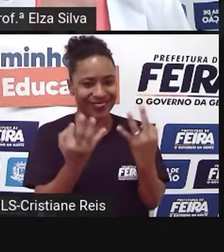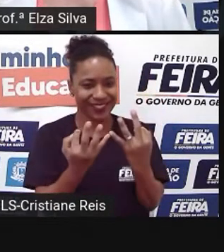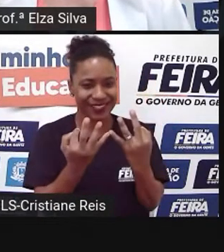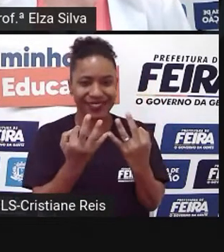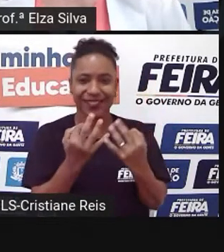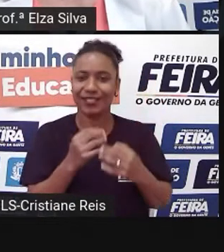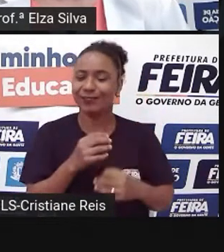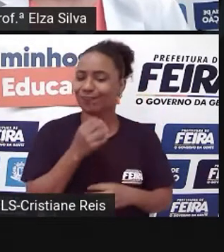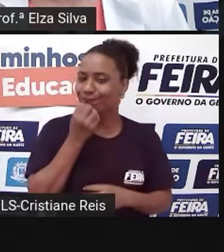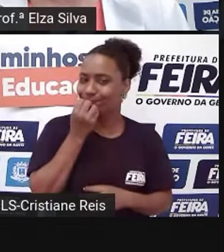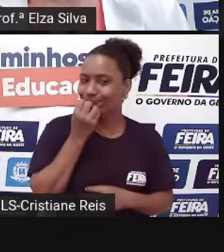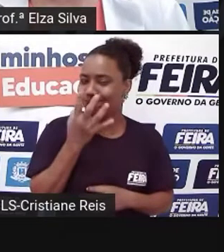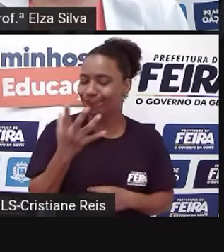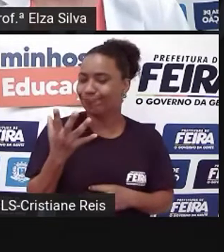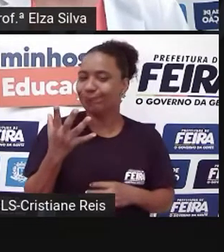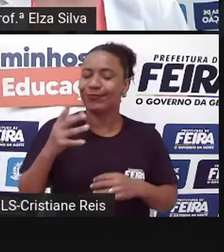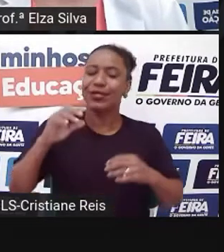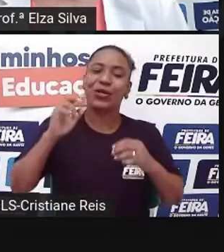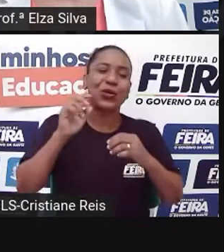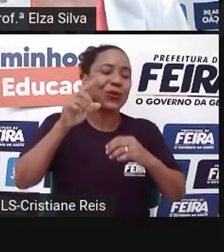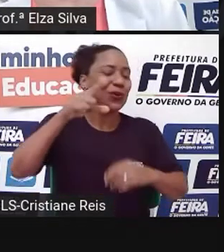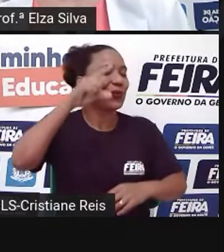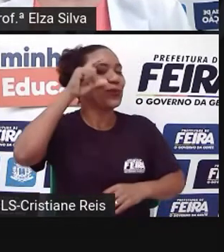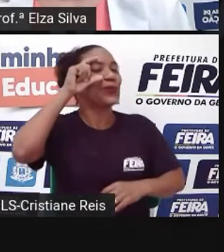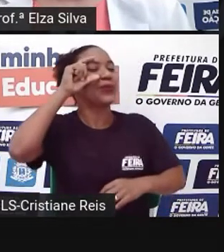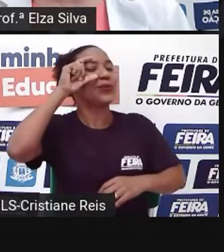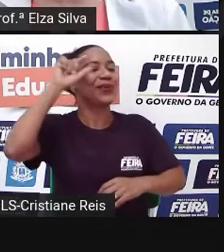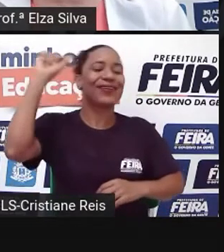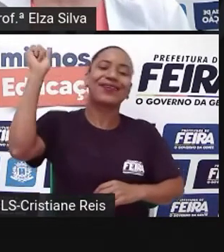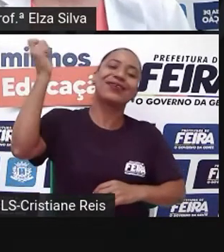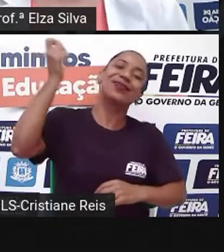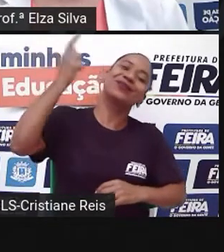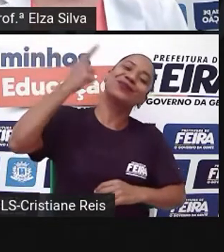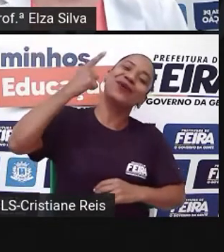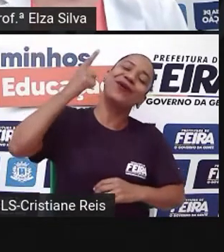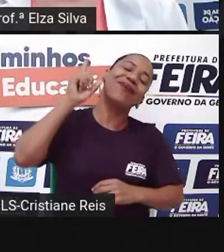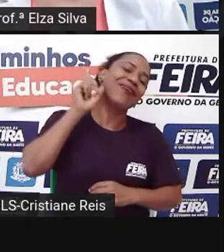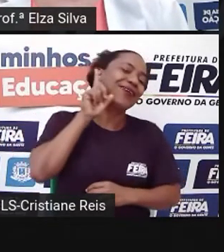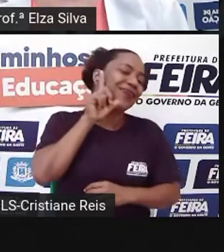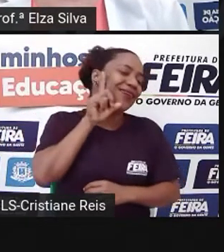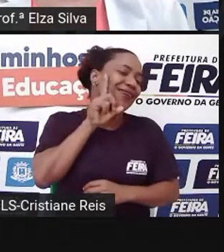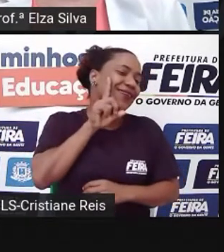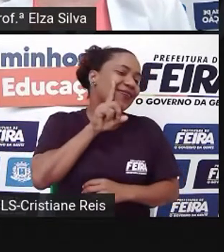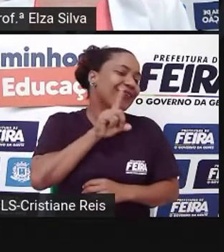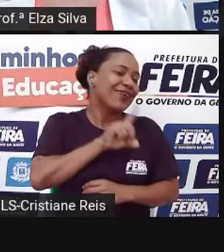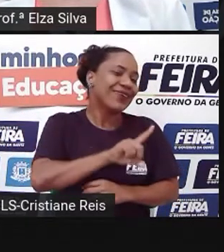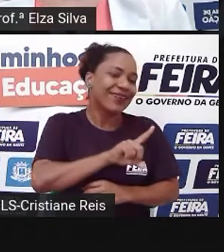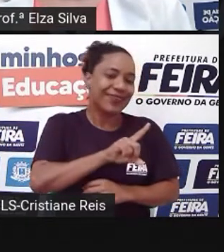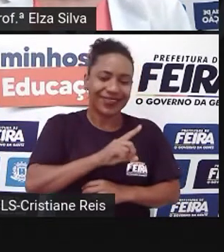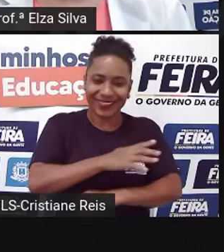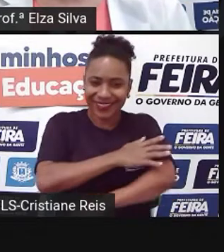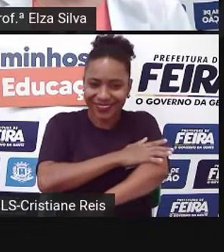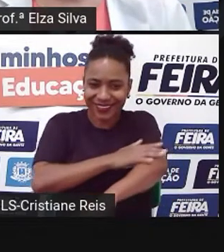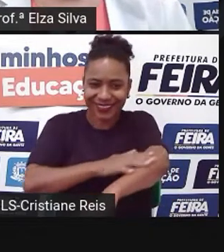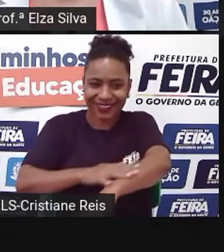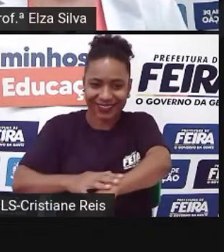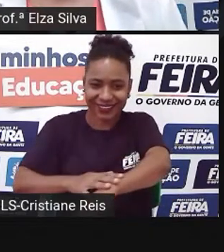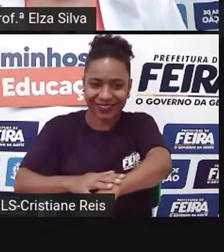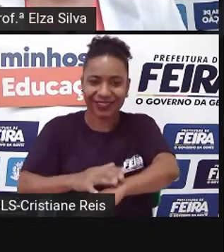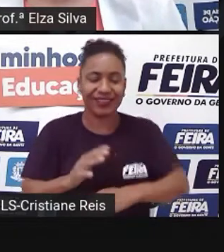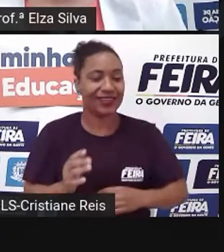Pegar um bronzeado To play game Jogar To attend a vacation curse